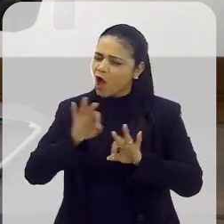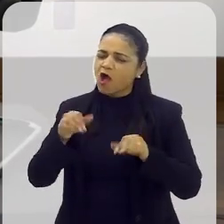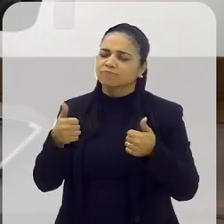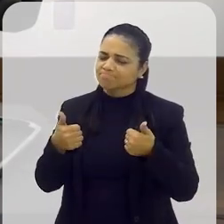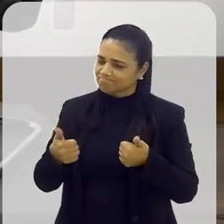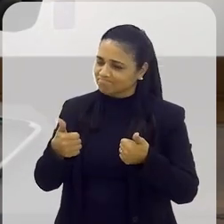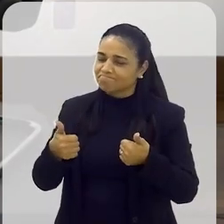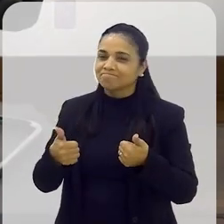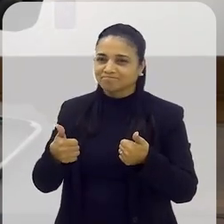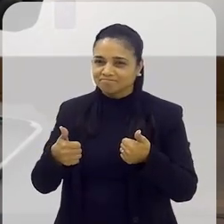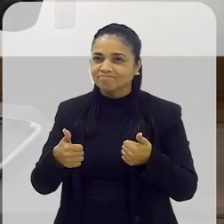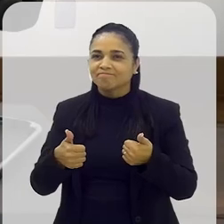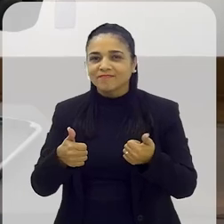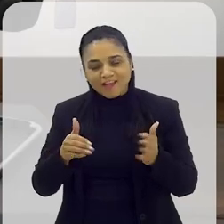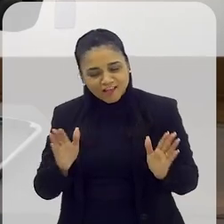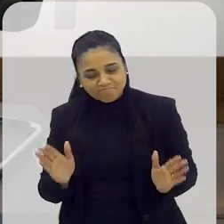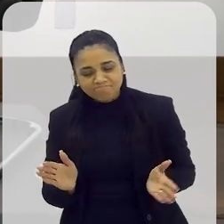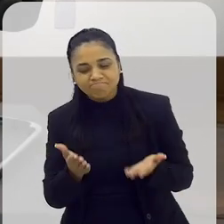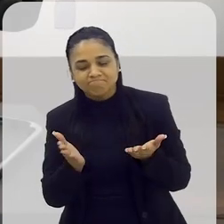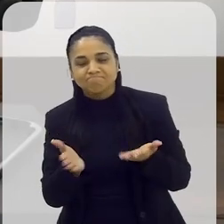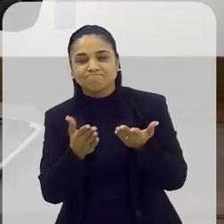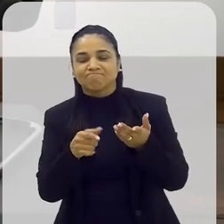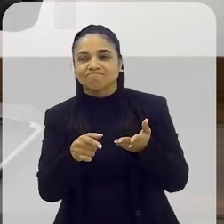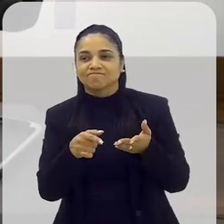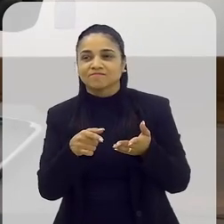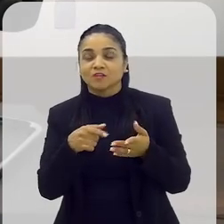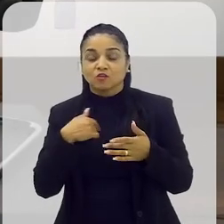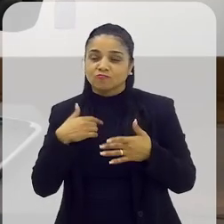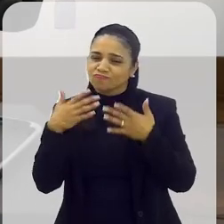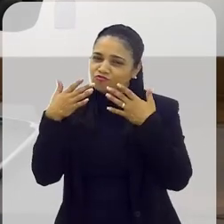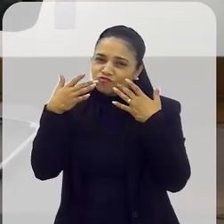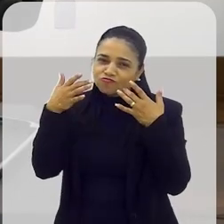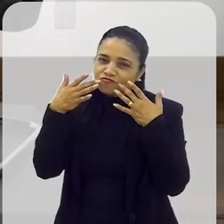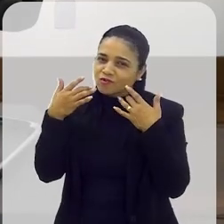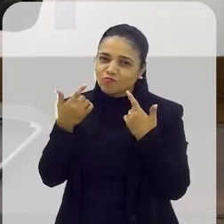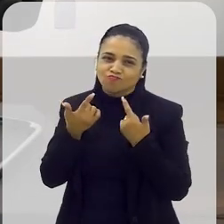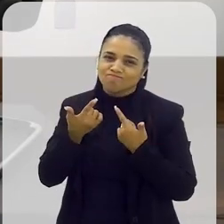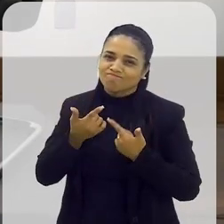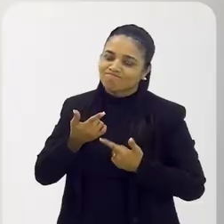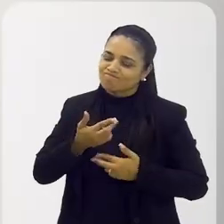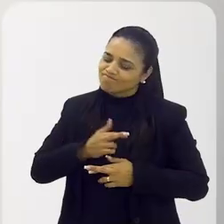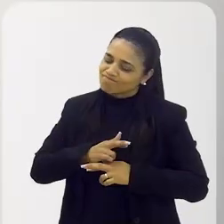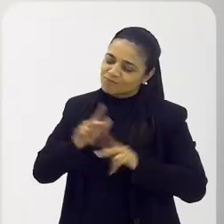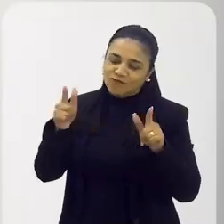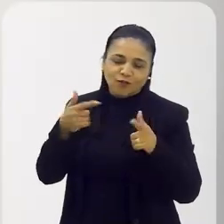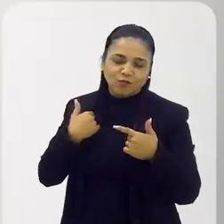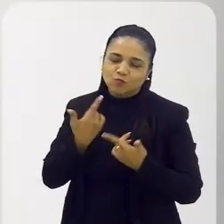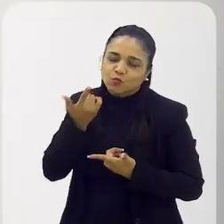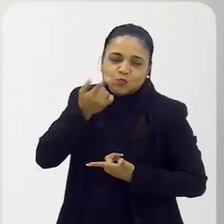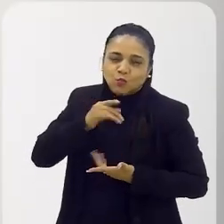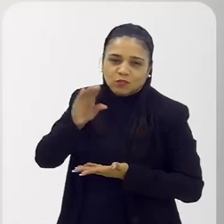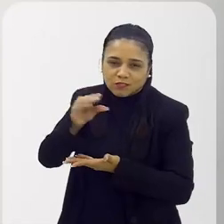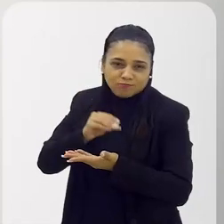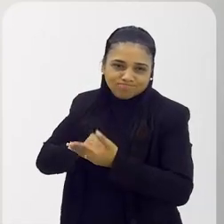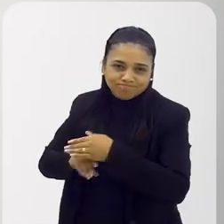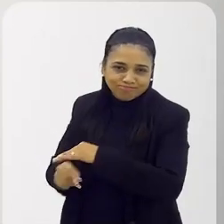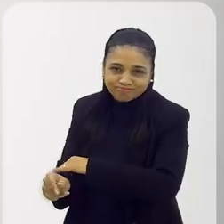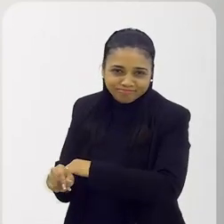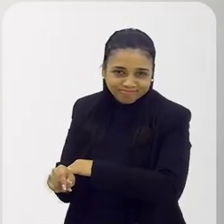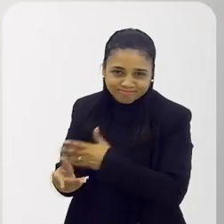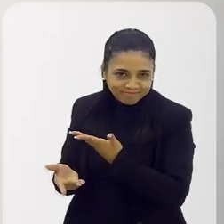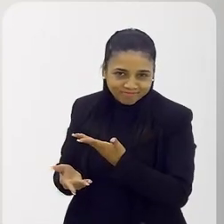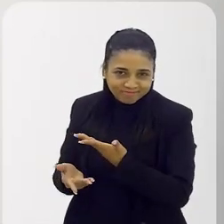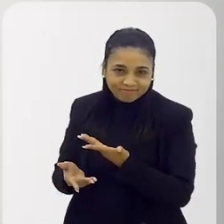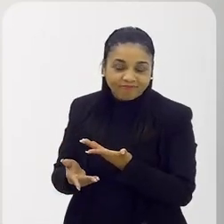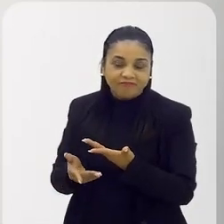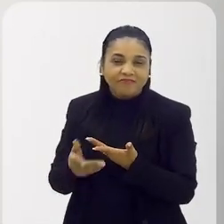bacana. E eu acho que ele dá esse impulso para que você consiga fazer. O teatro não conseguiu juntar isso. Aliás, esse só é